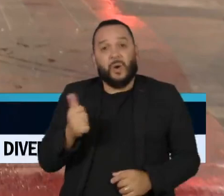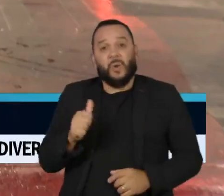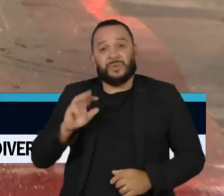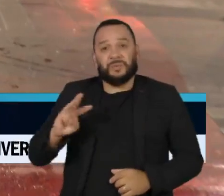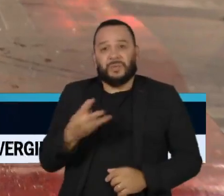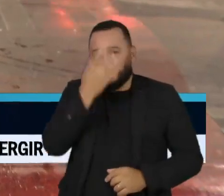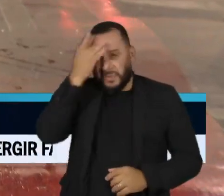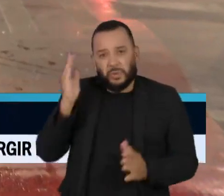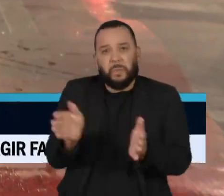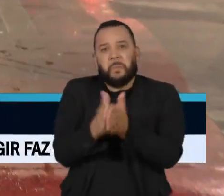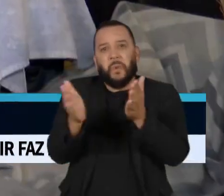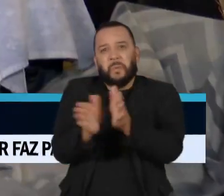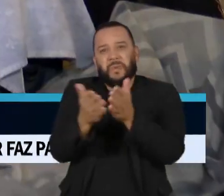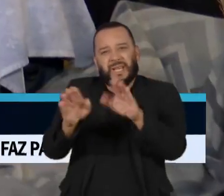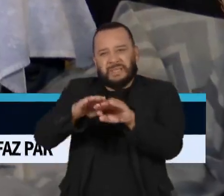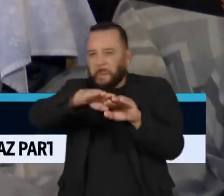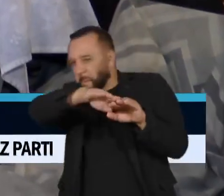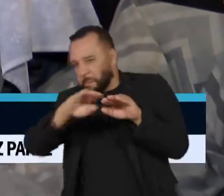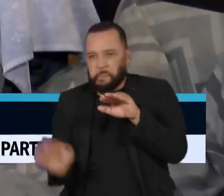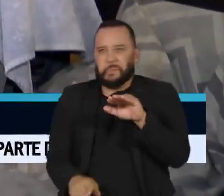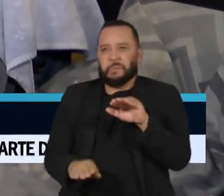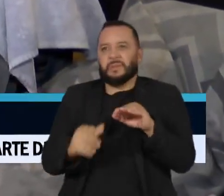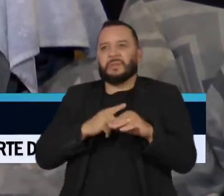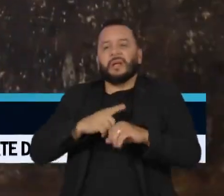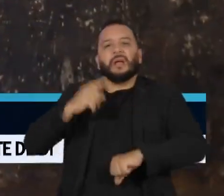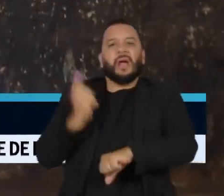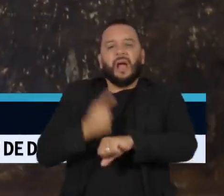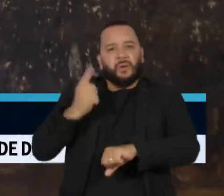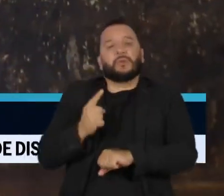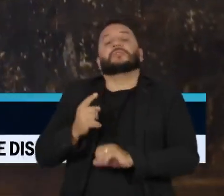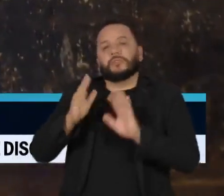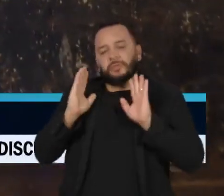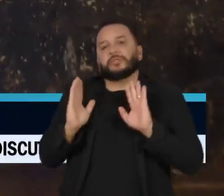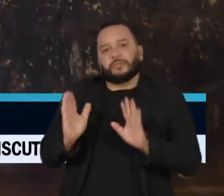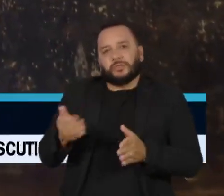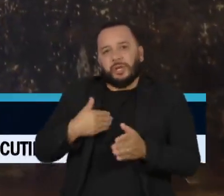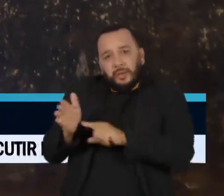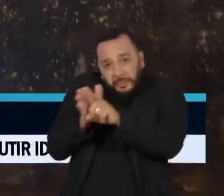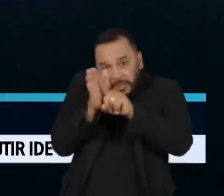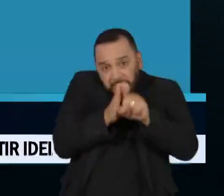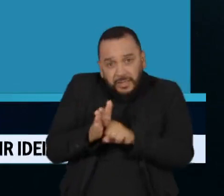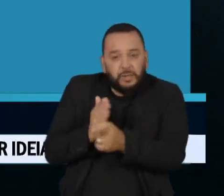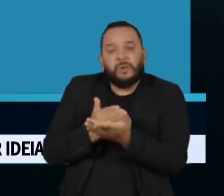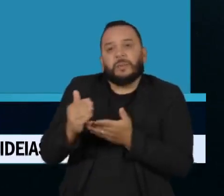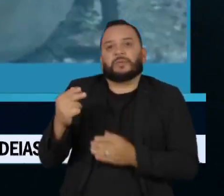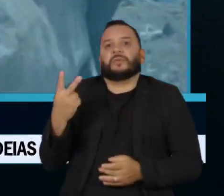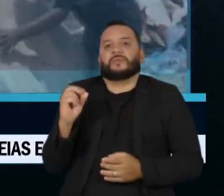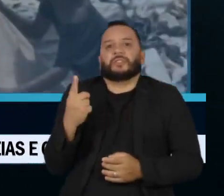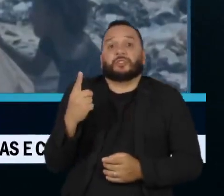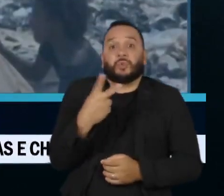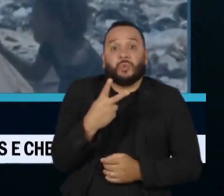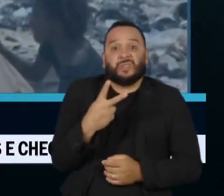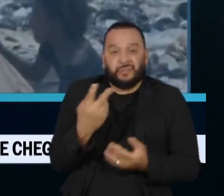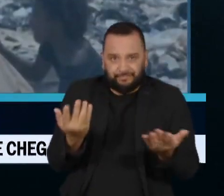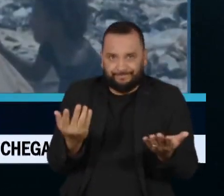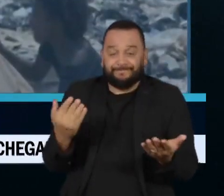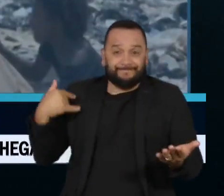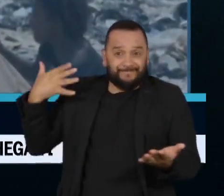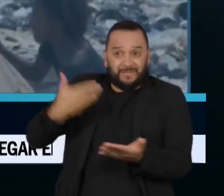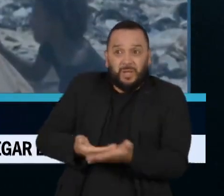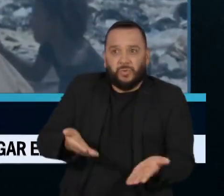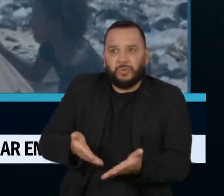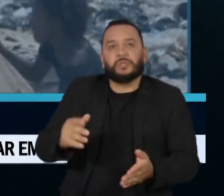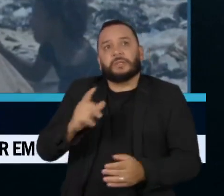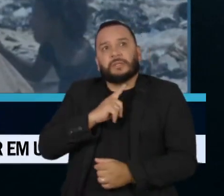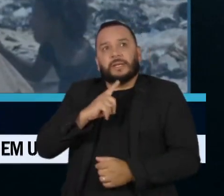pobreza social, elevando a taxa ao recorde da série histórica iniciada em 2012. Ao todo, 64 milhões